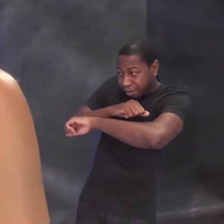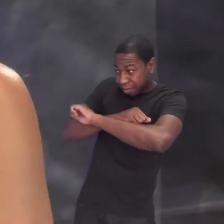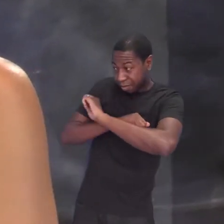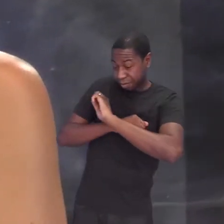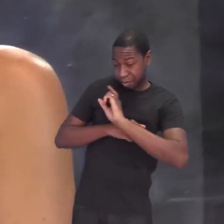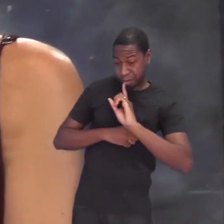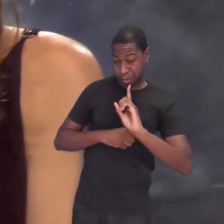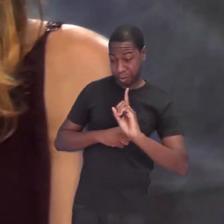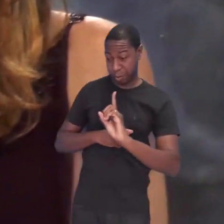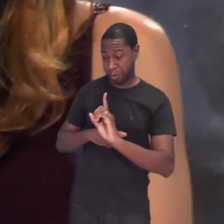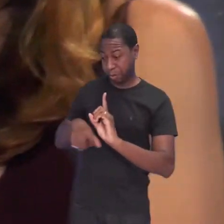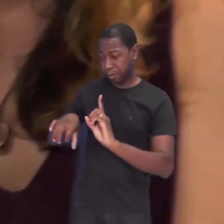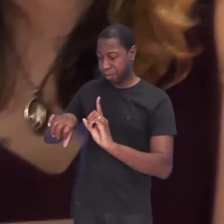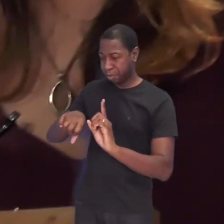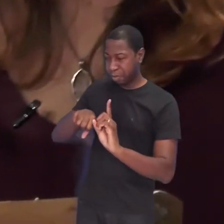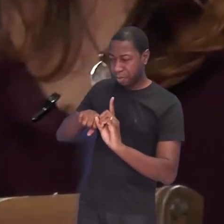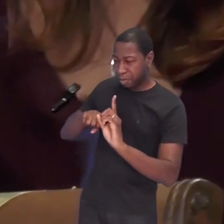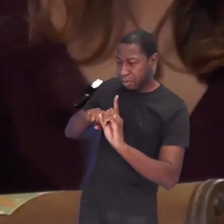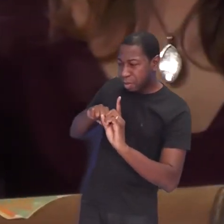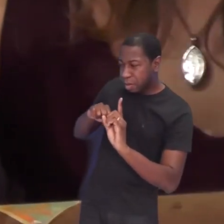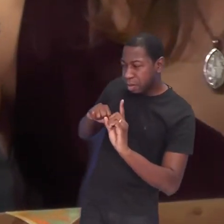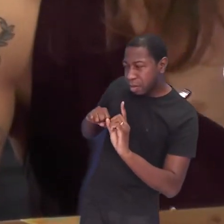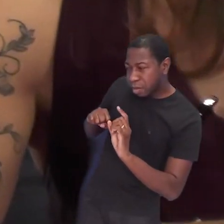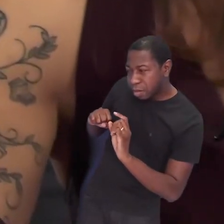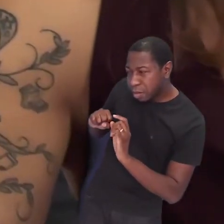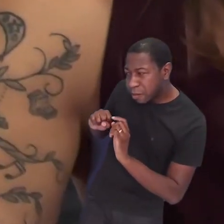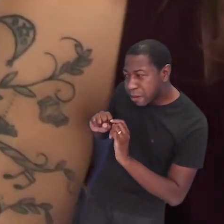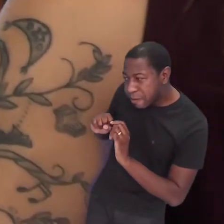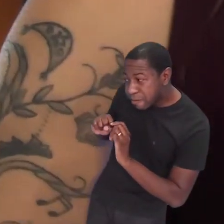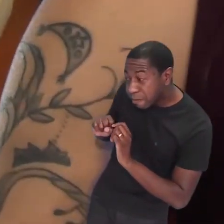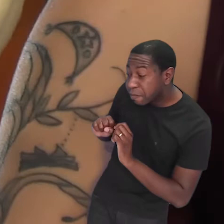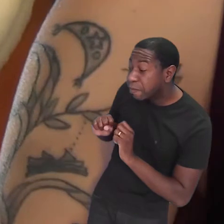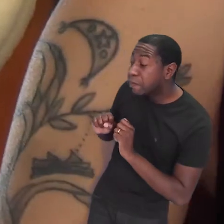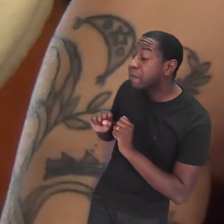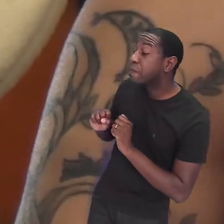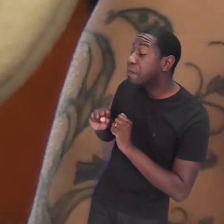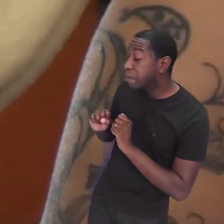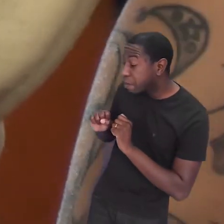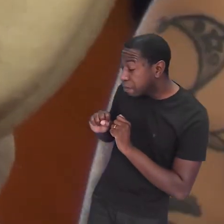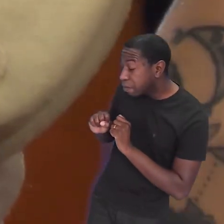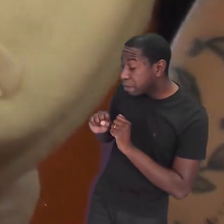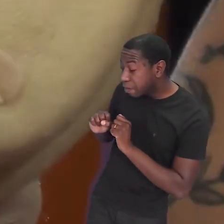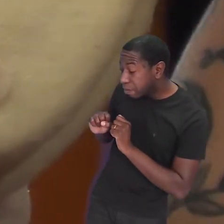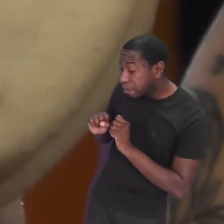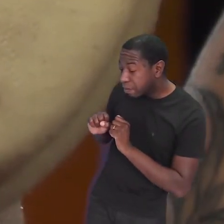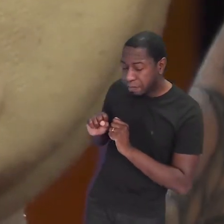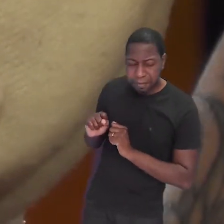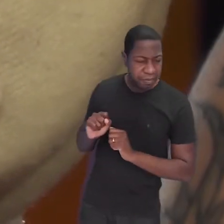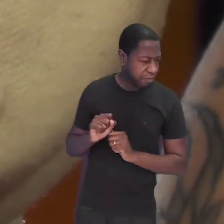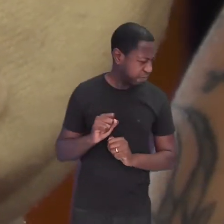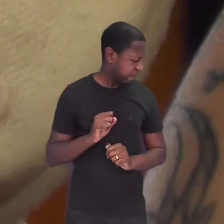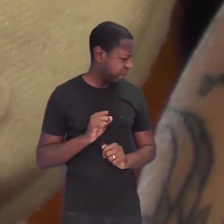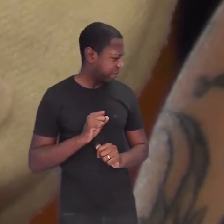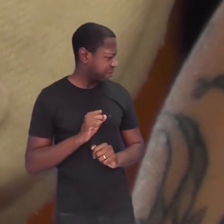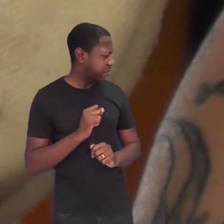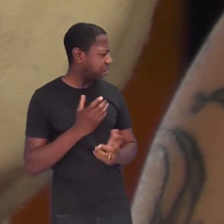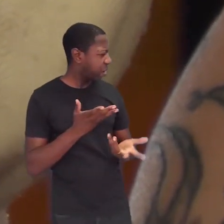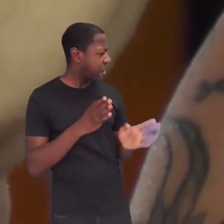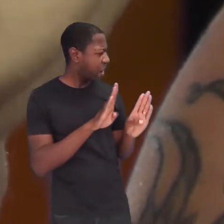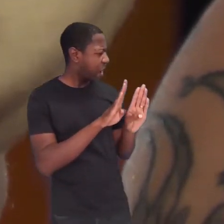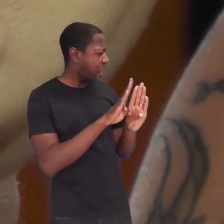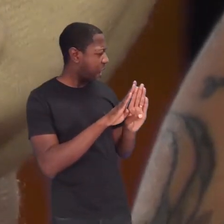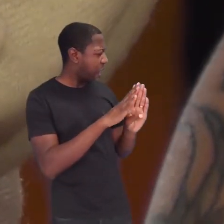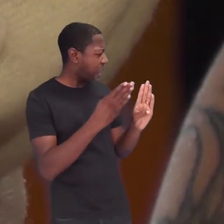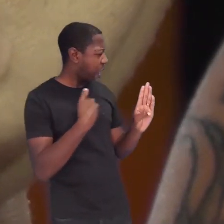somente um pedacinho e ficou olhando para o rei. O rei pedia que abrisse a